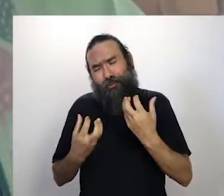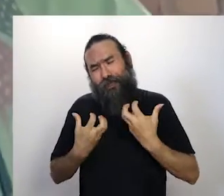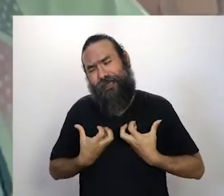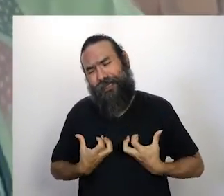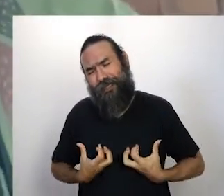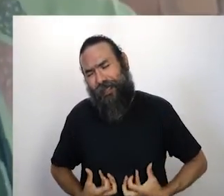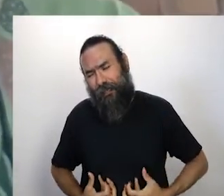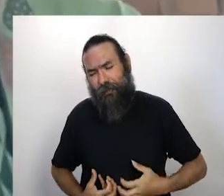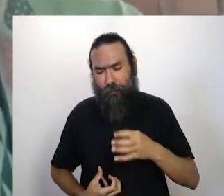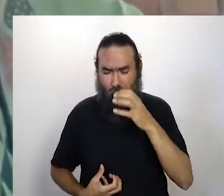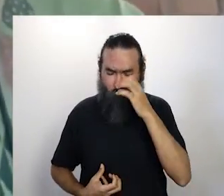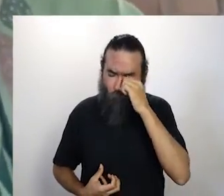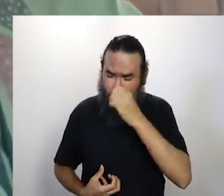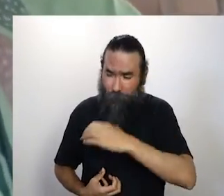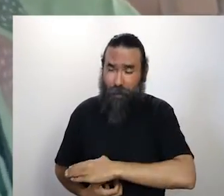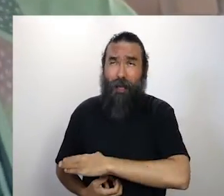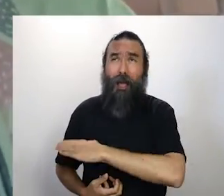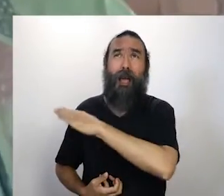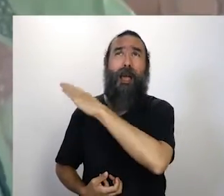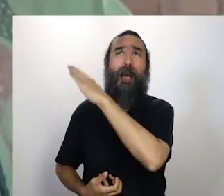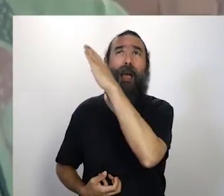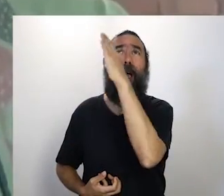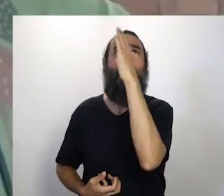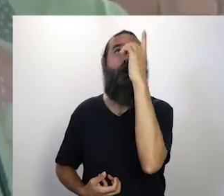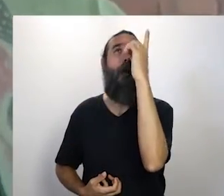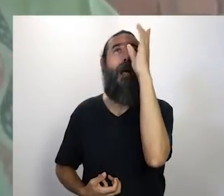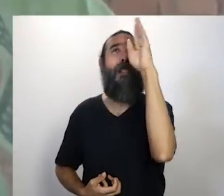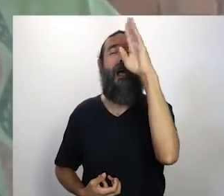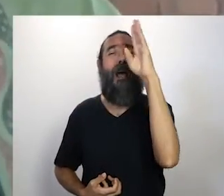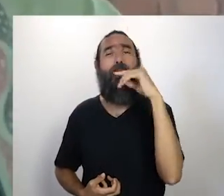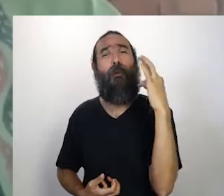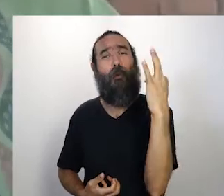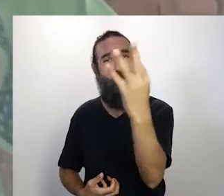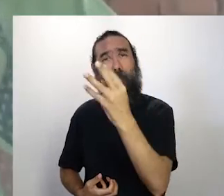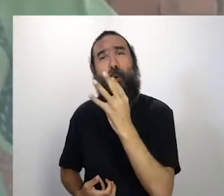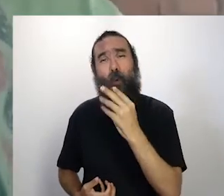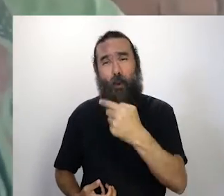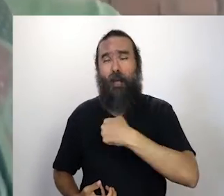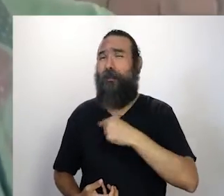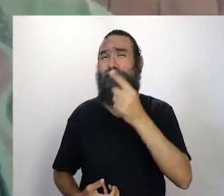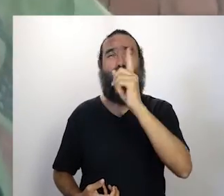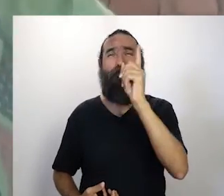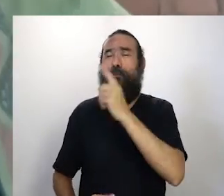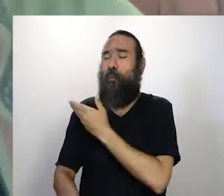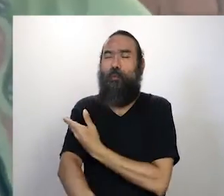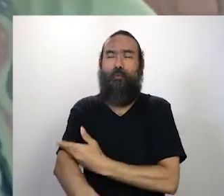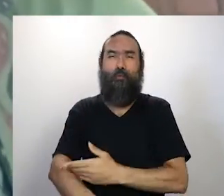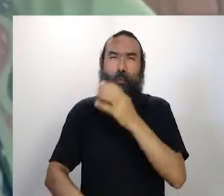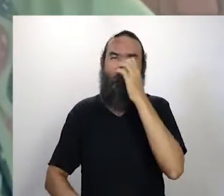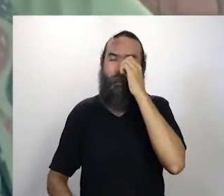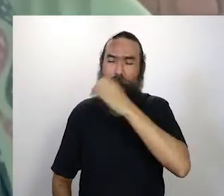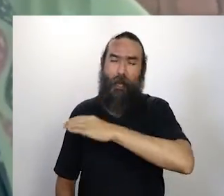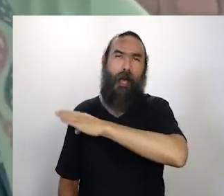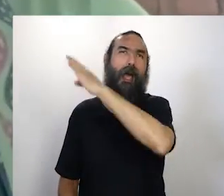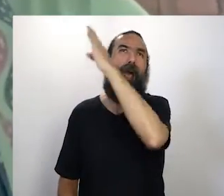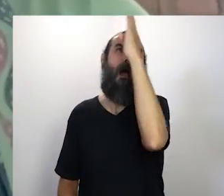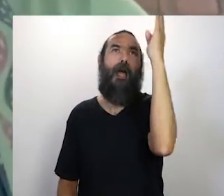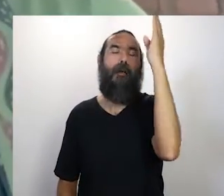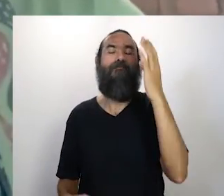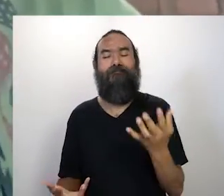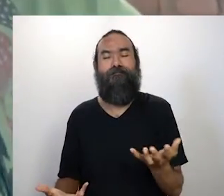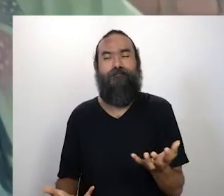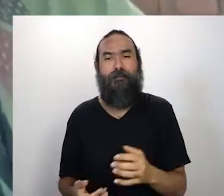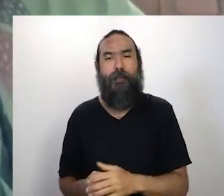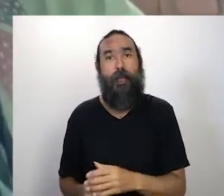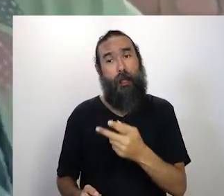dormi até uma da tarde, coisa que eu não faço, quem me conhece sabe que eu não faço nunca. esse, né? Então, mas basicamente,